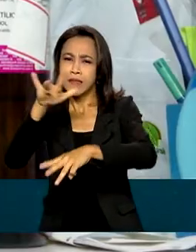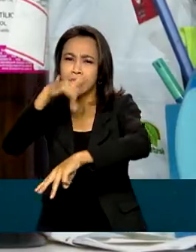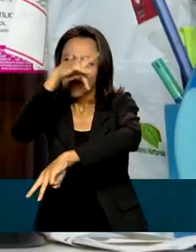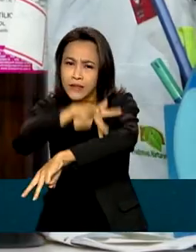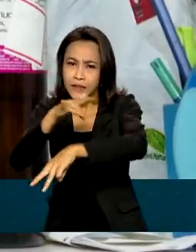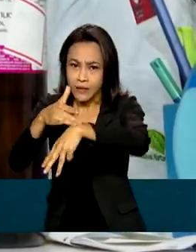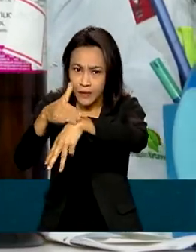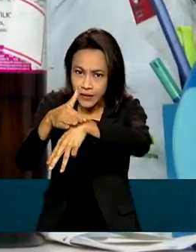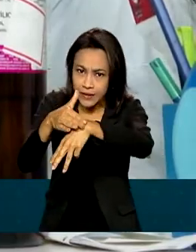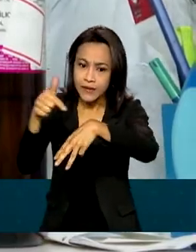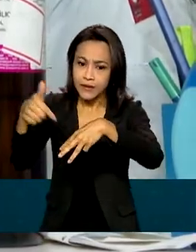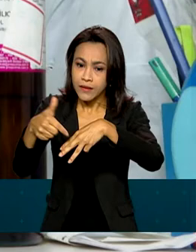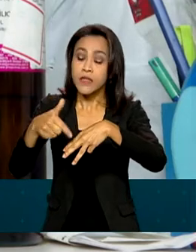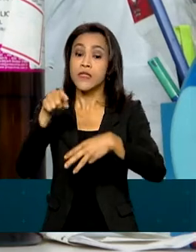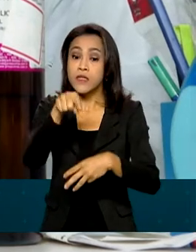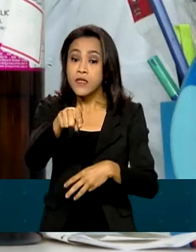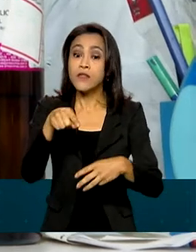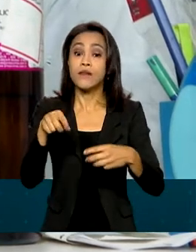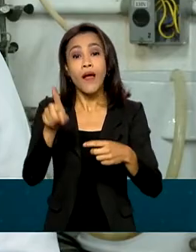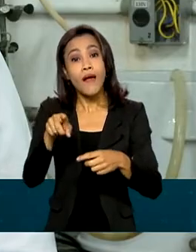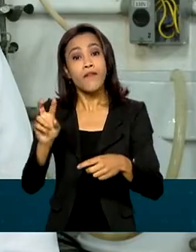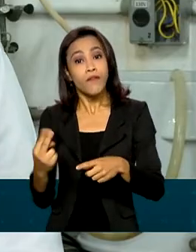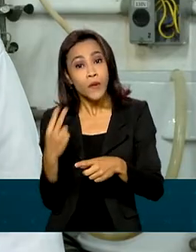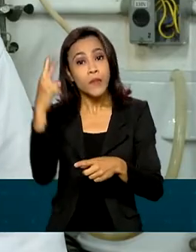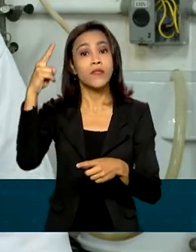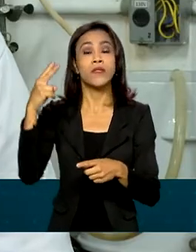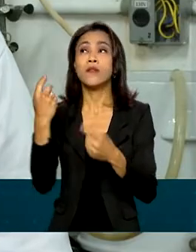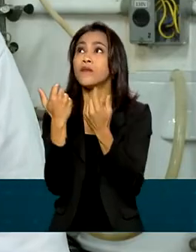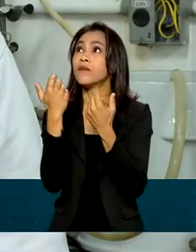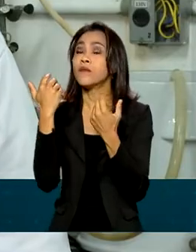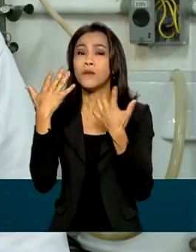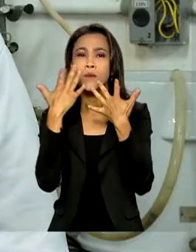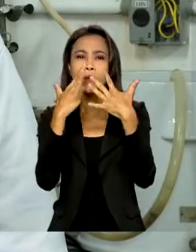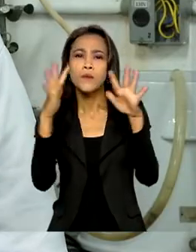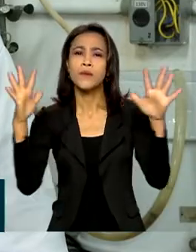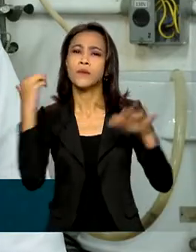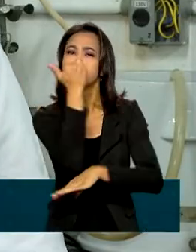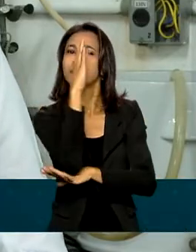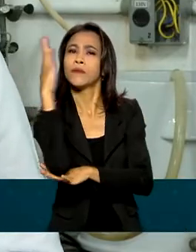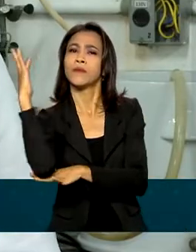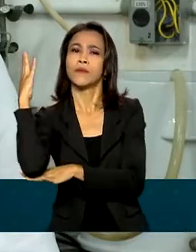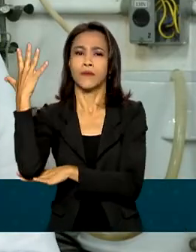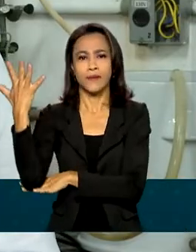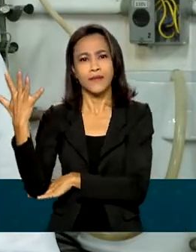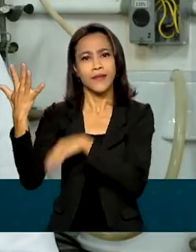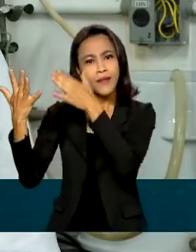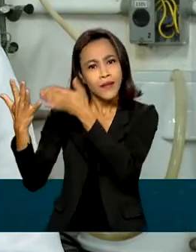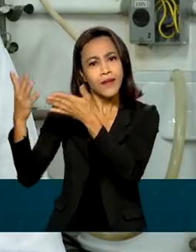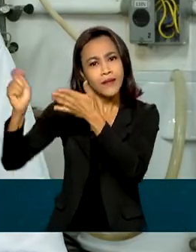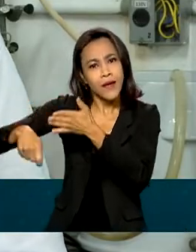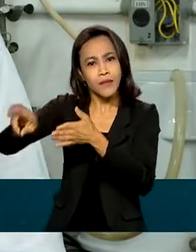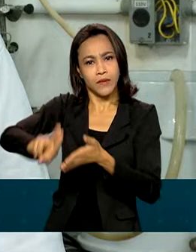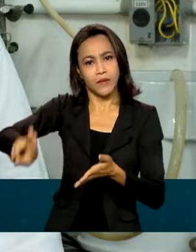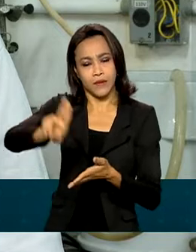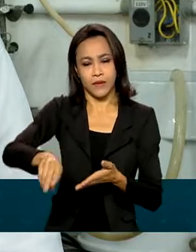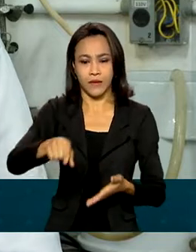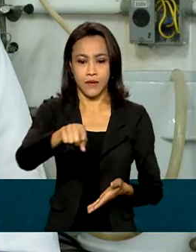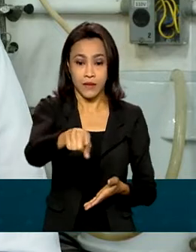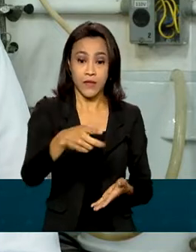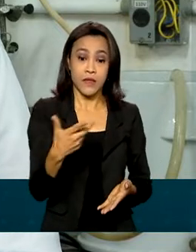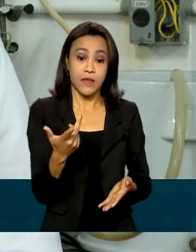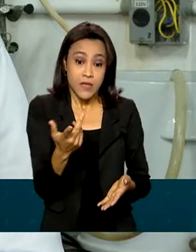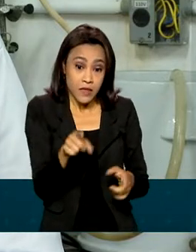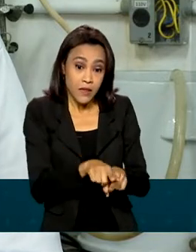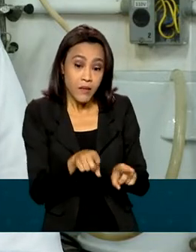que valoriza a biodiversidade brasileira. A gente consegue desenvolver substâncias que estão tão eficazes quanto as comercializadas